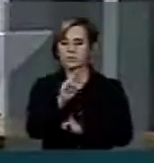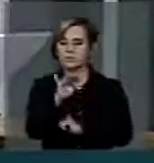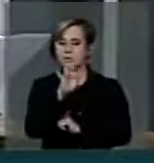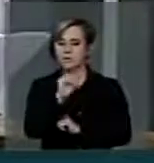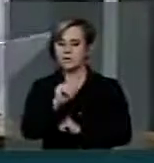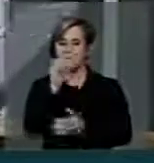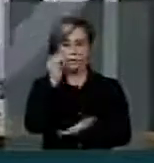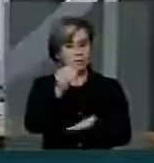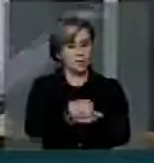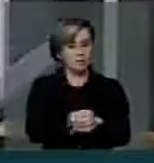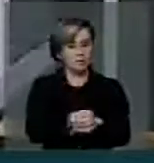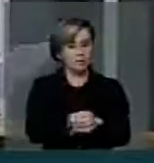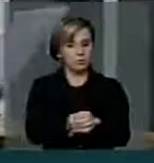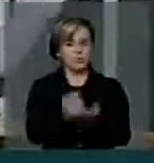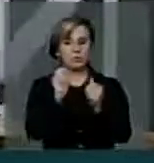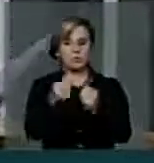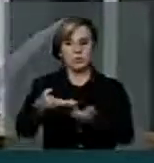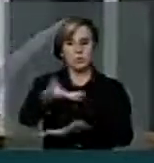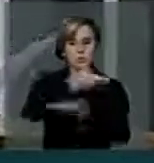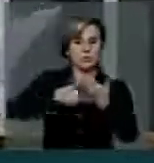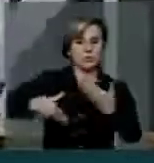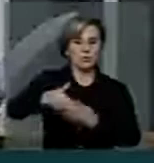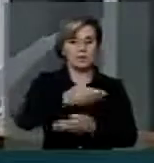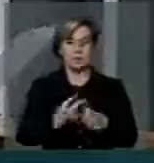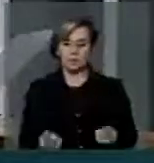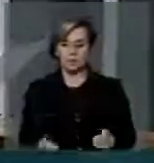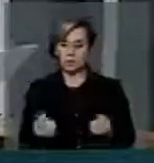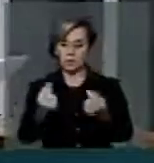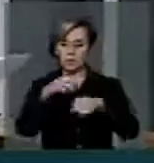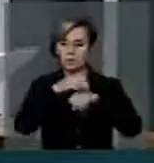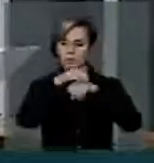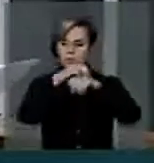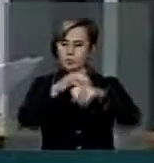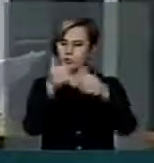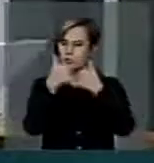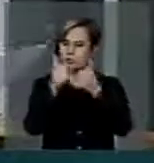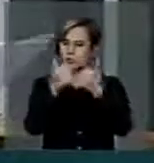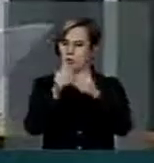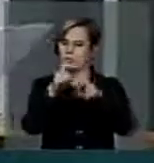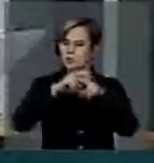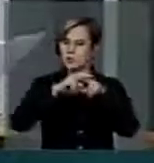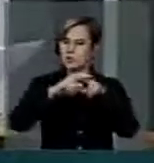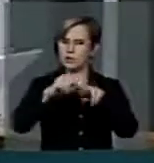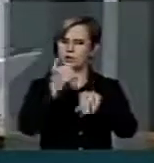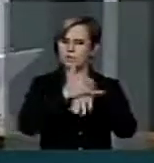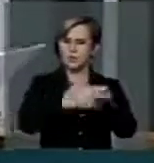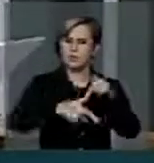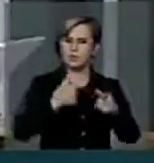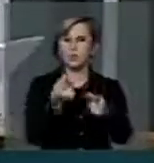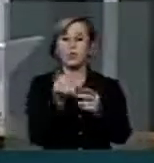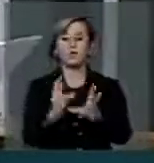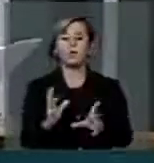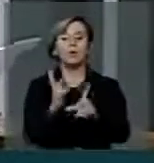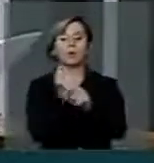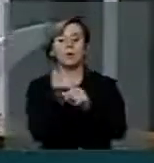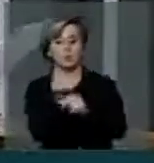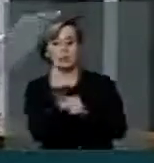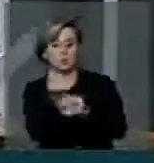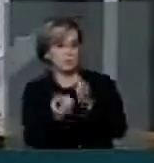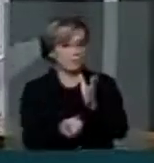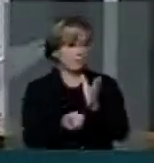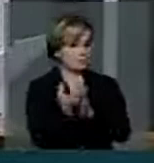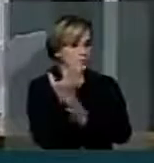previa a socialização dos custos do transporte coletivo, através de um fundo que se criaria com